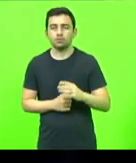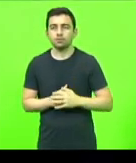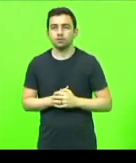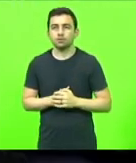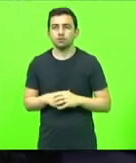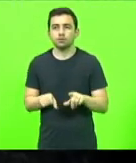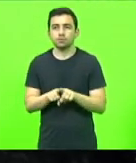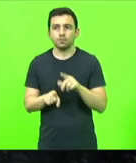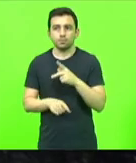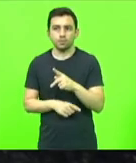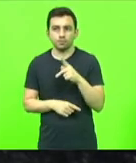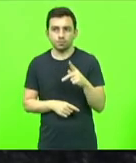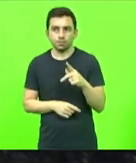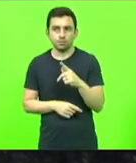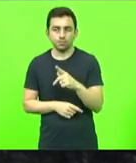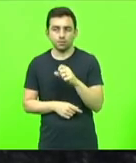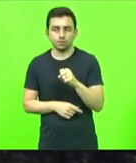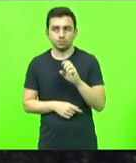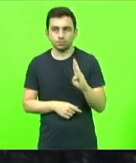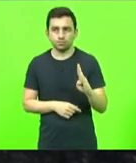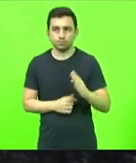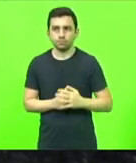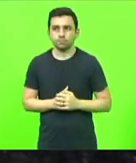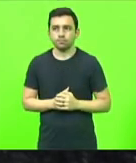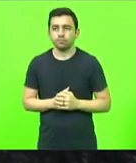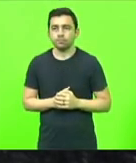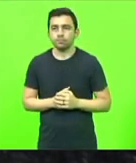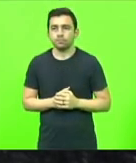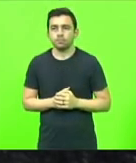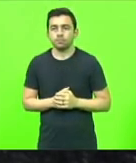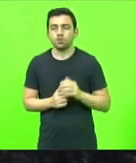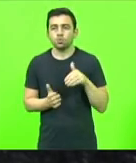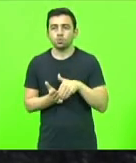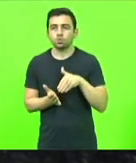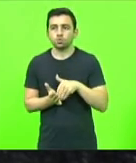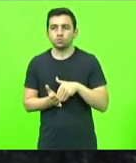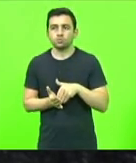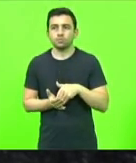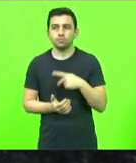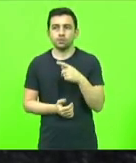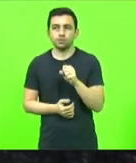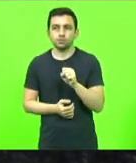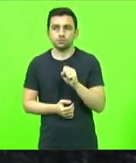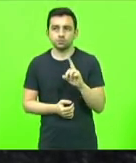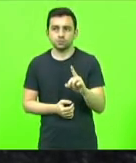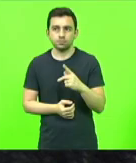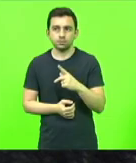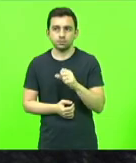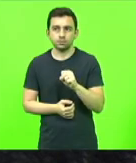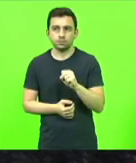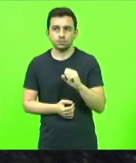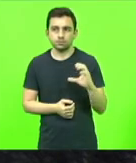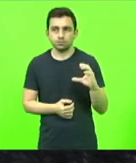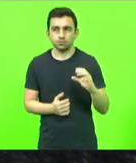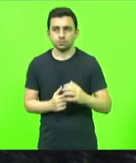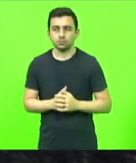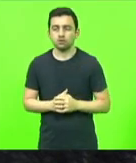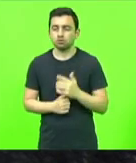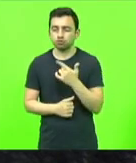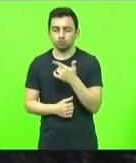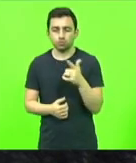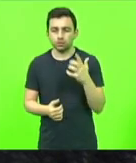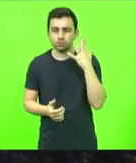Bloco PP, PSB e, por último, o Bloco PSD, PSC. Não havendo